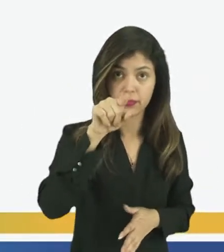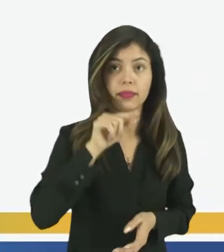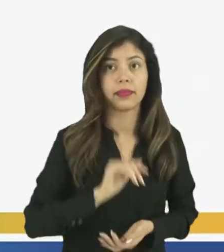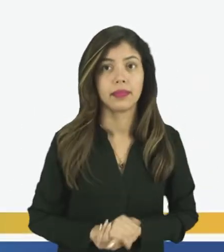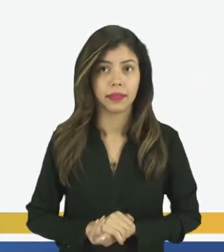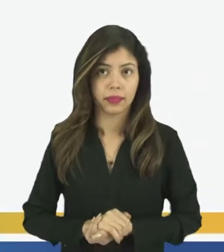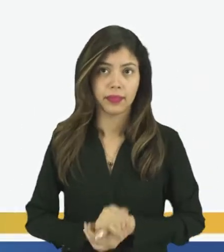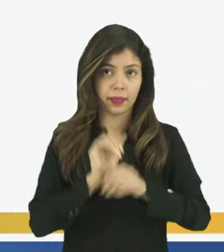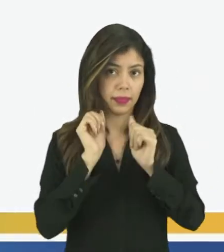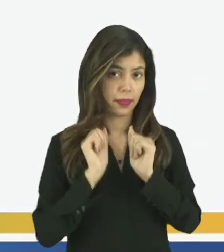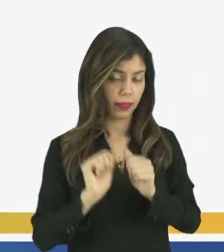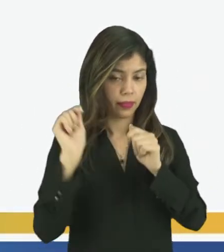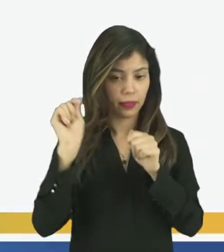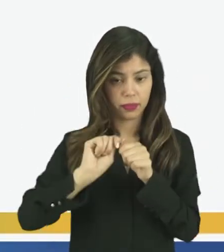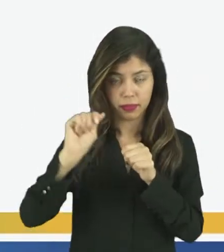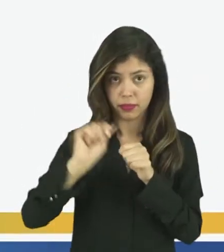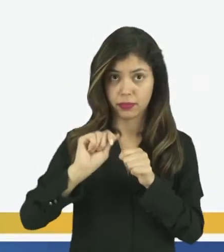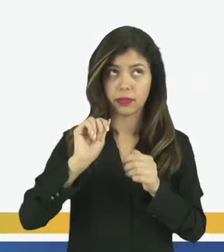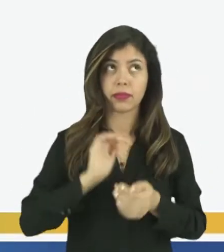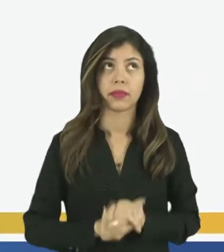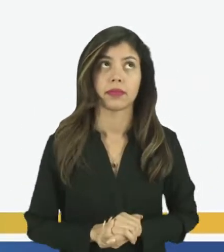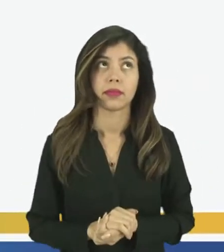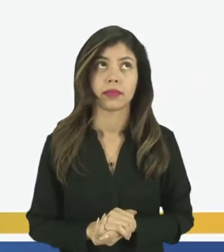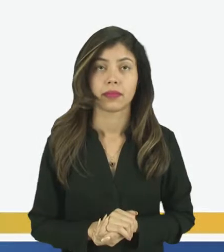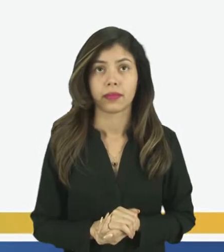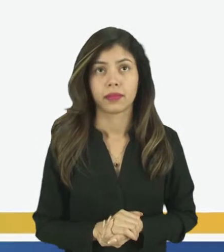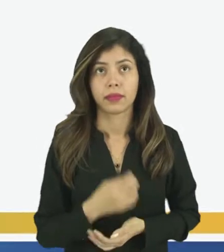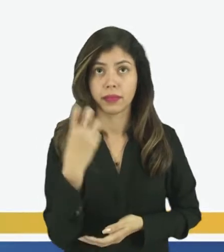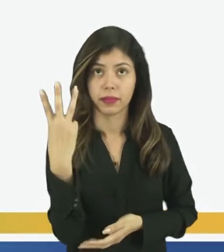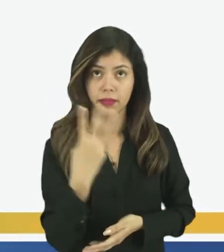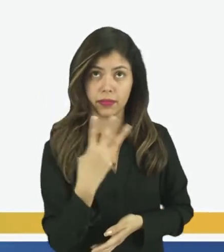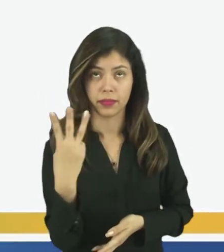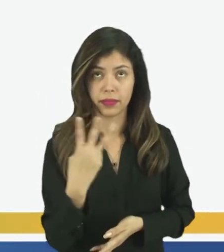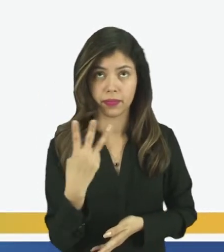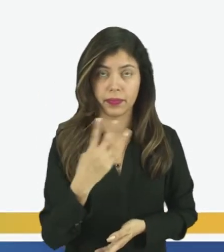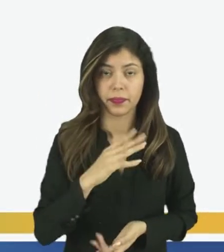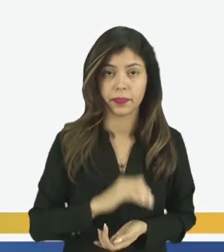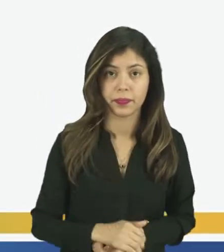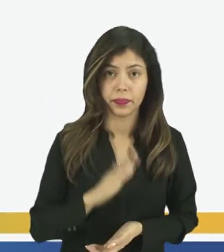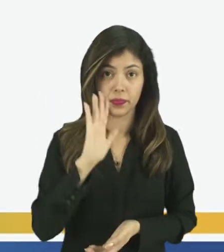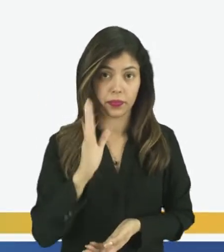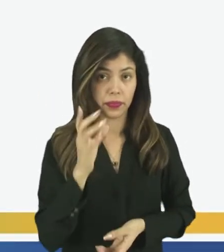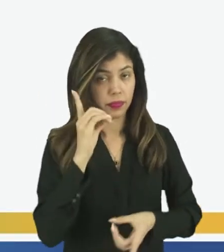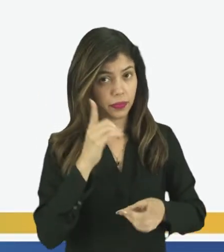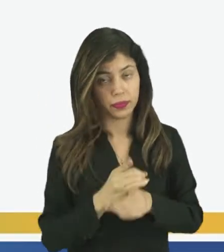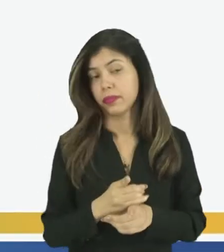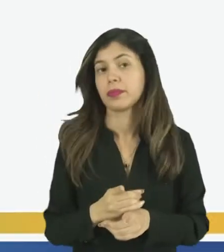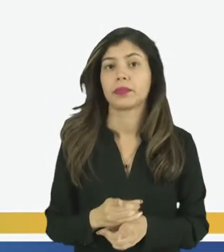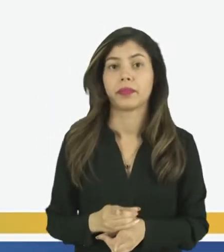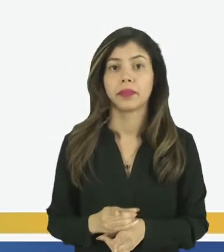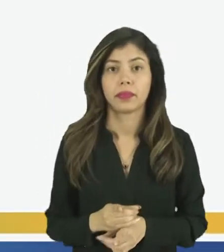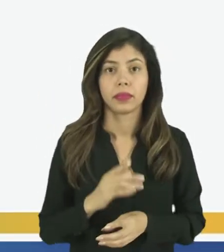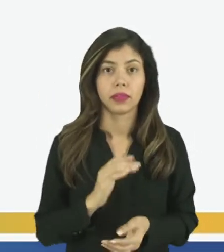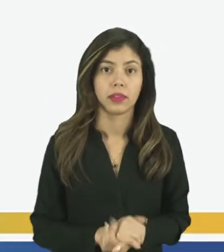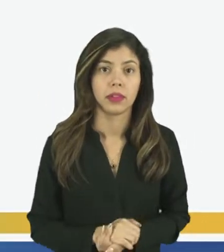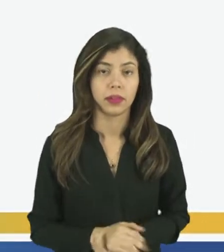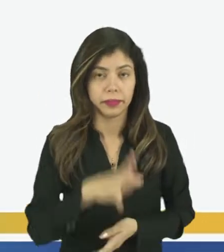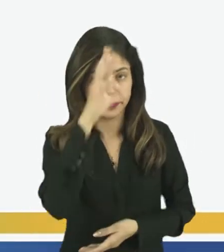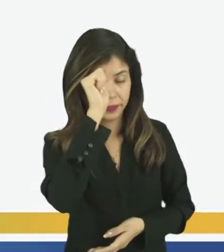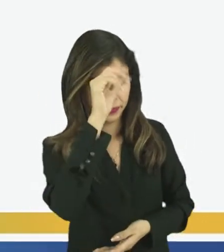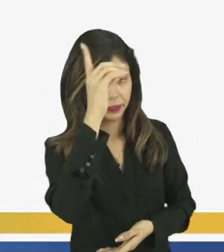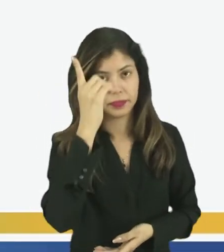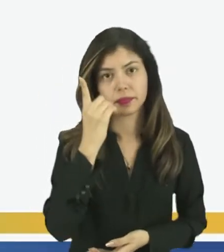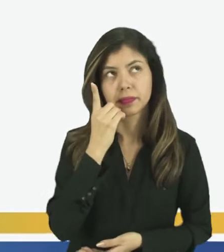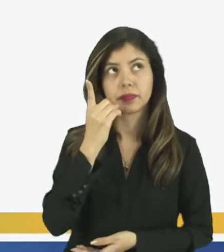podem fazer nesses três períodos. Nós já descobrimos, já aprendemos que o nosso dia,